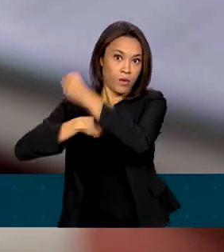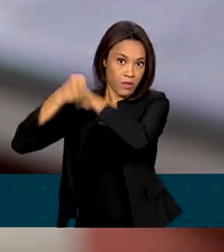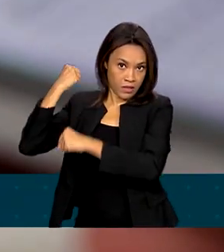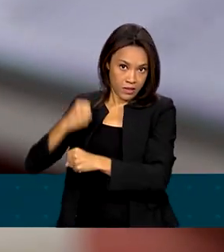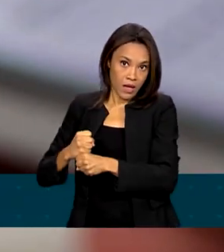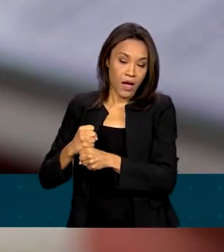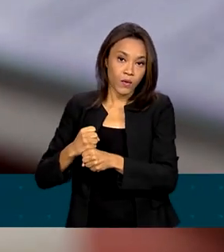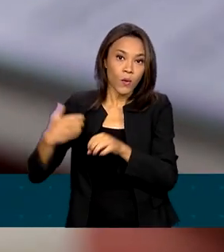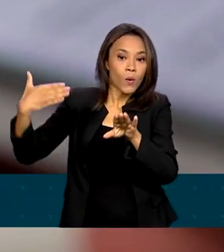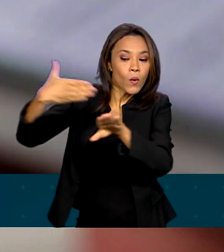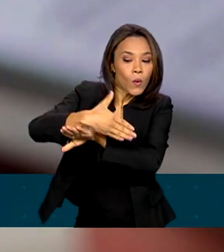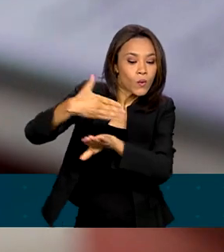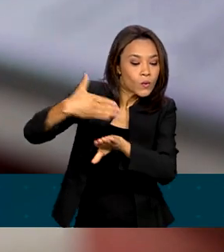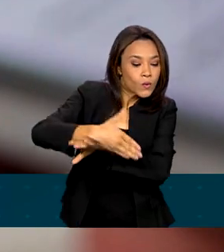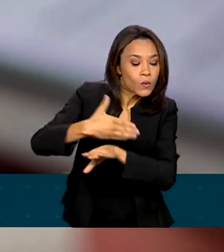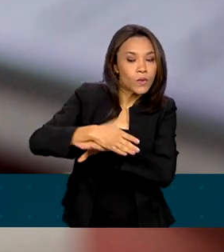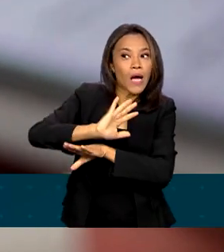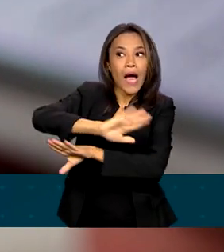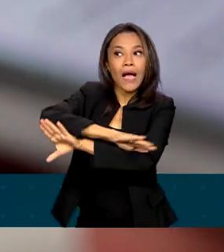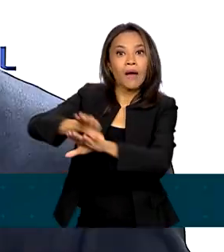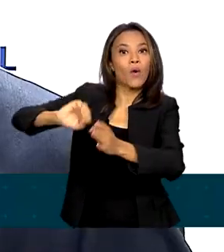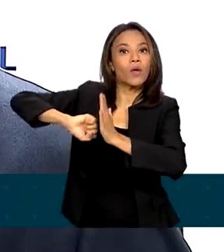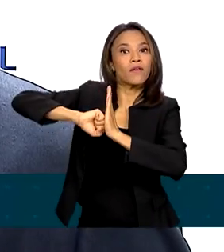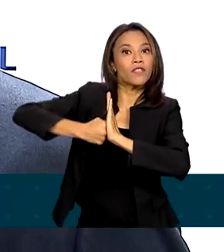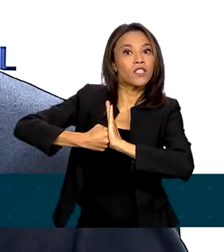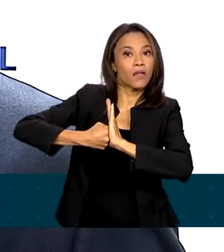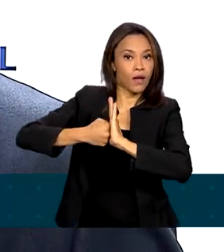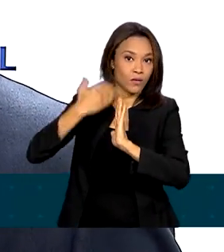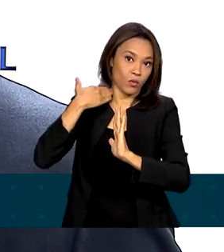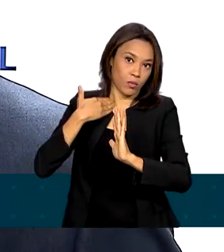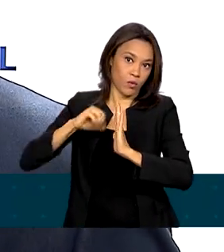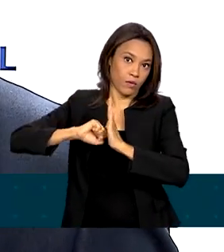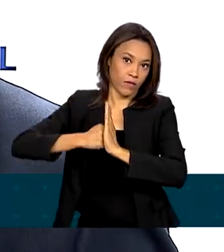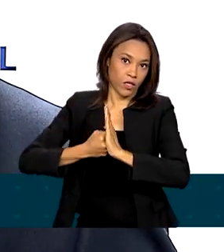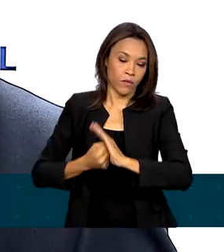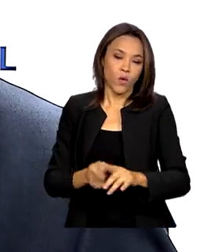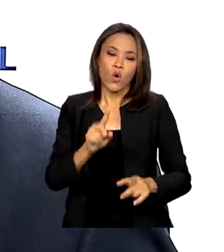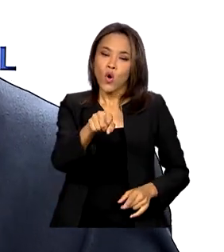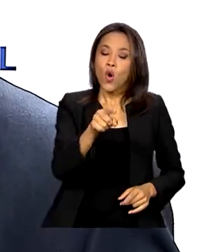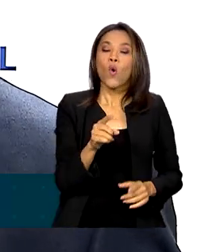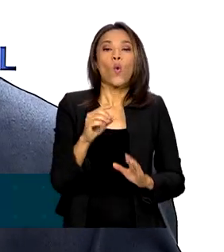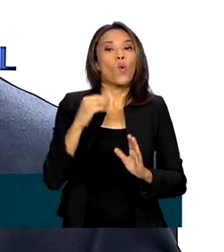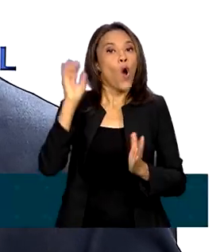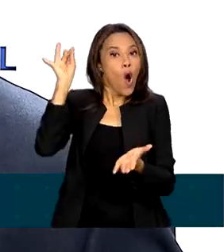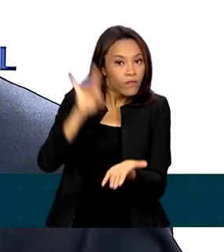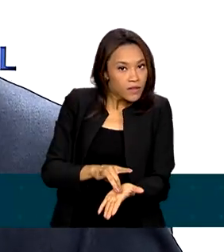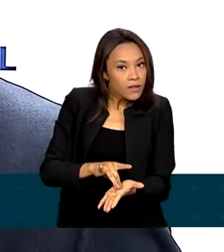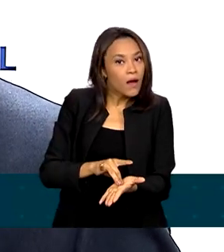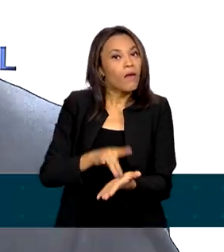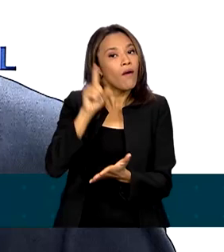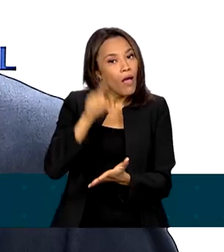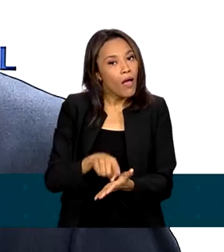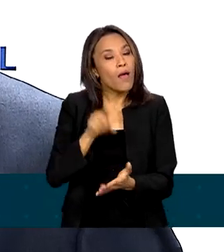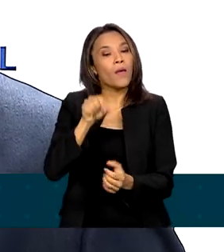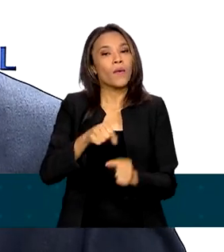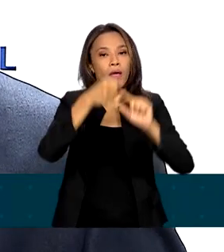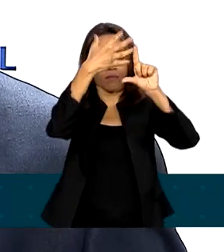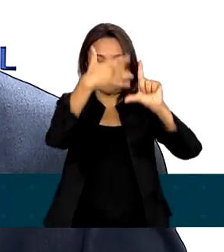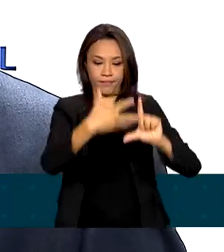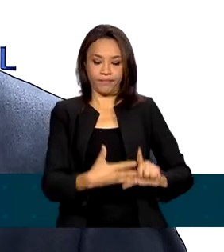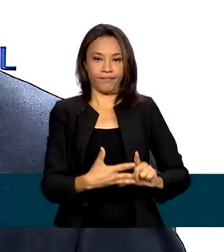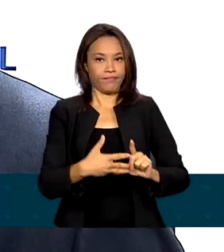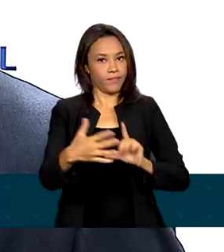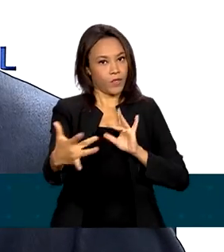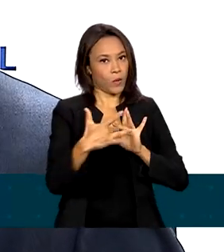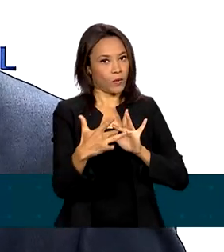de consultas do banco está suspenso. O único canal oficial para falar dos valores a receber é o site. O sistema